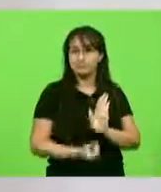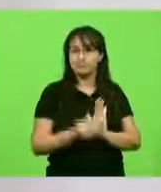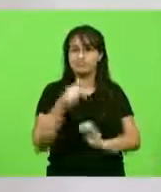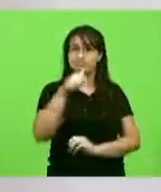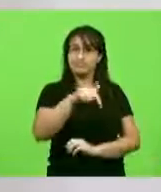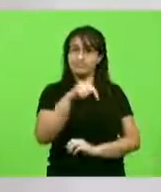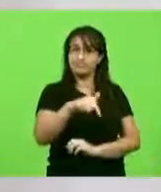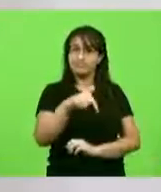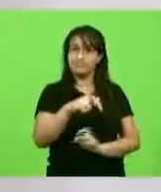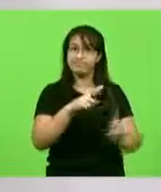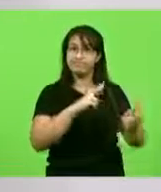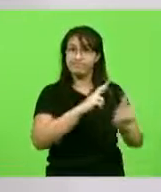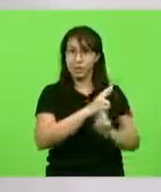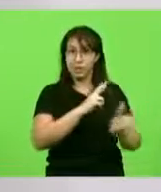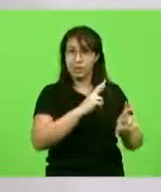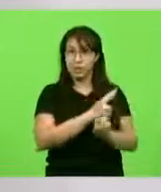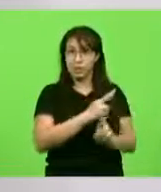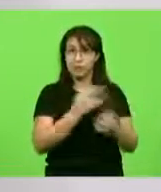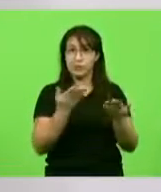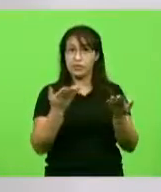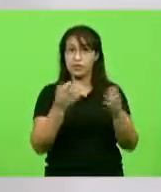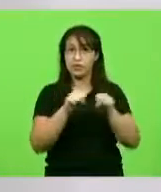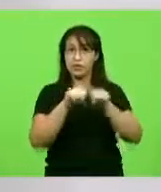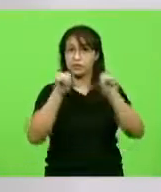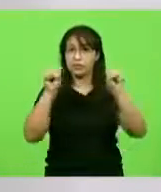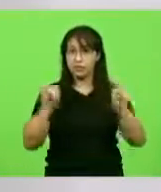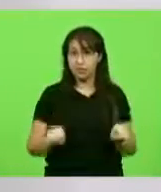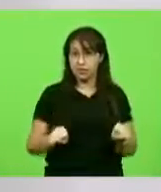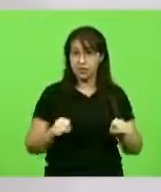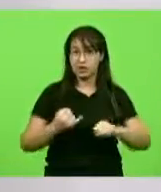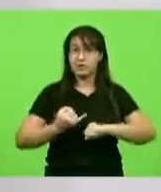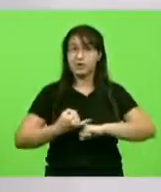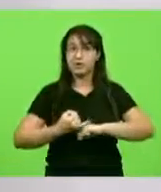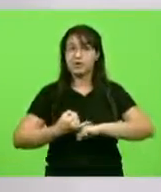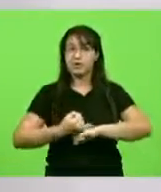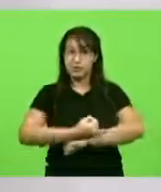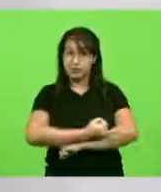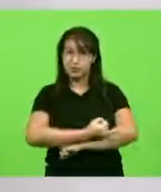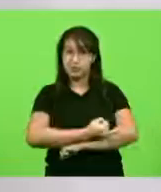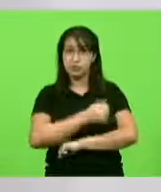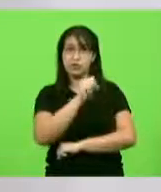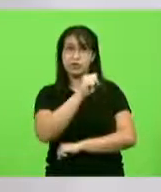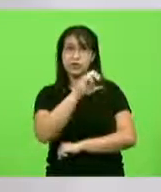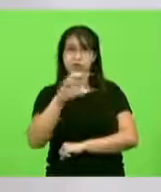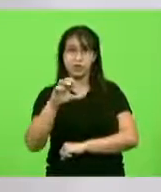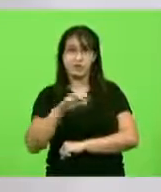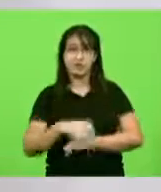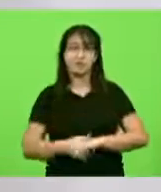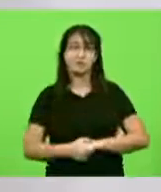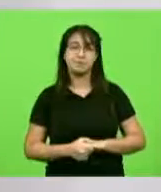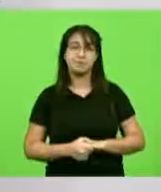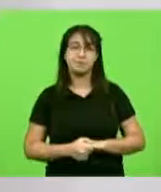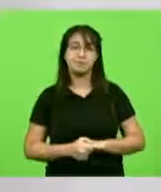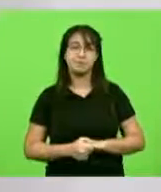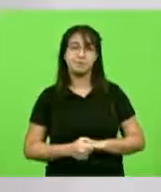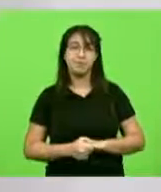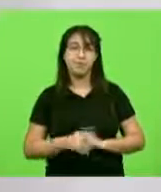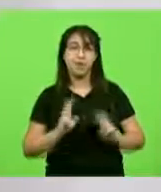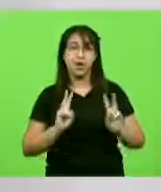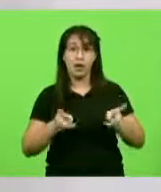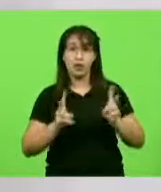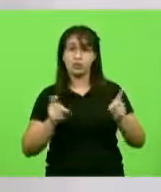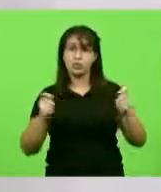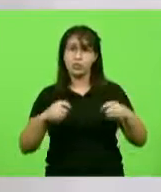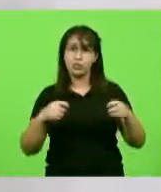principais artérias, no sistema de infraestrutura do nosso Estado de Santa Catarina para que ele continue sendo